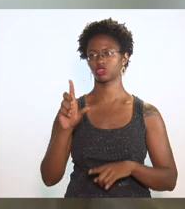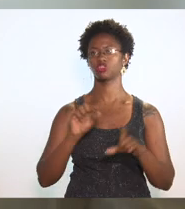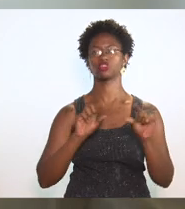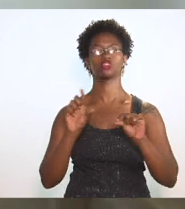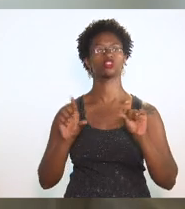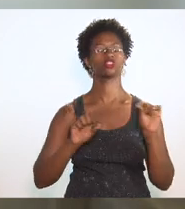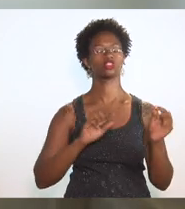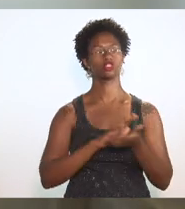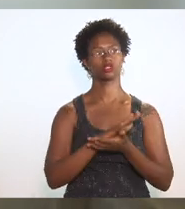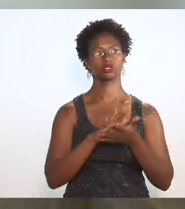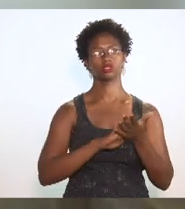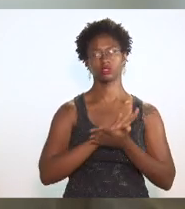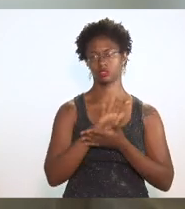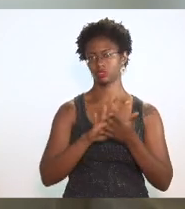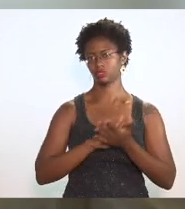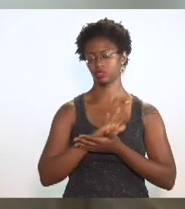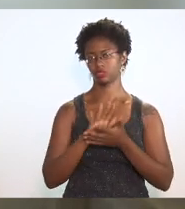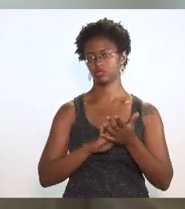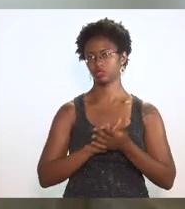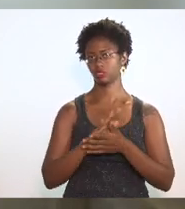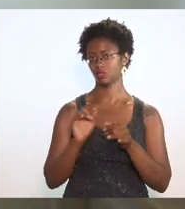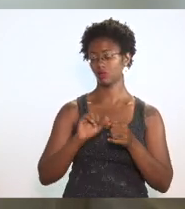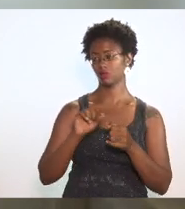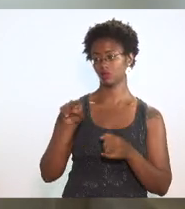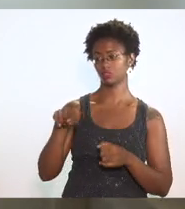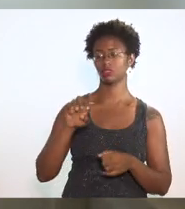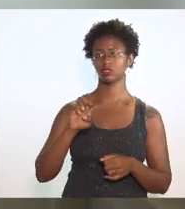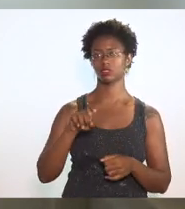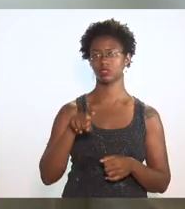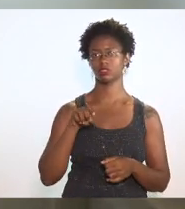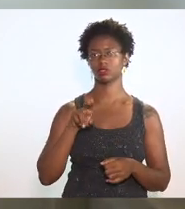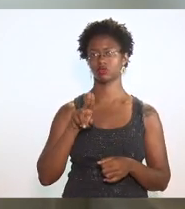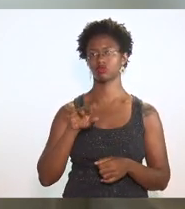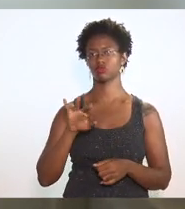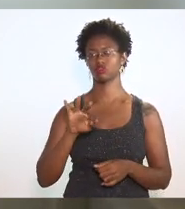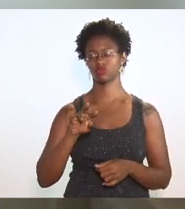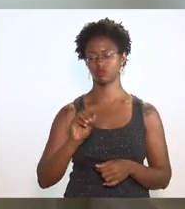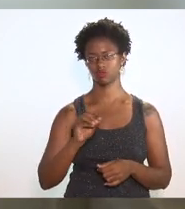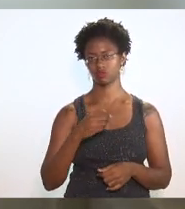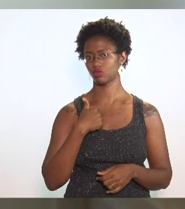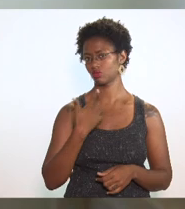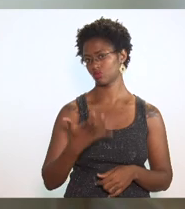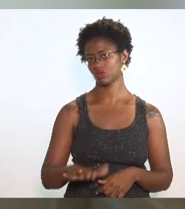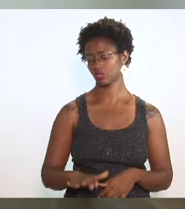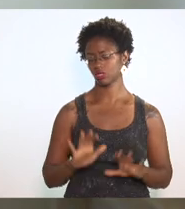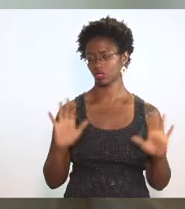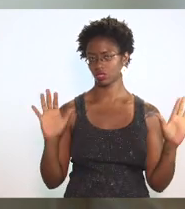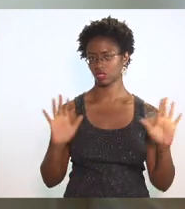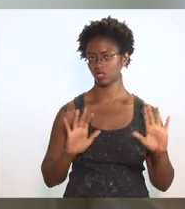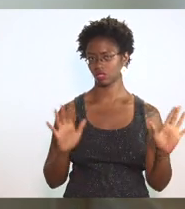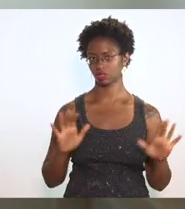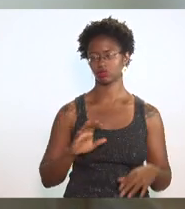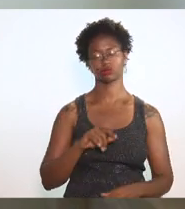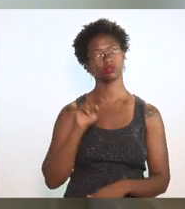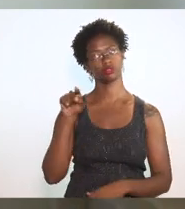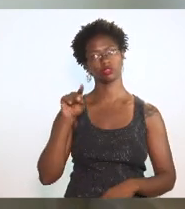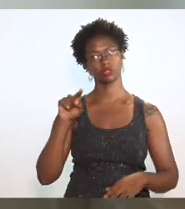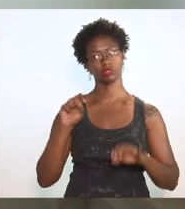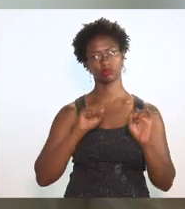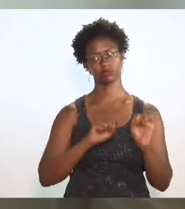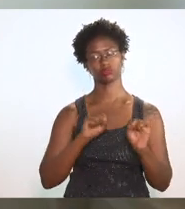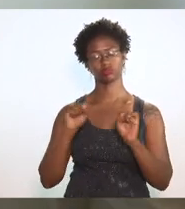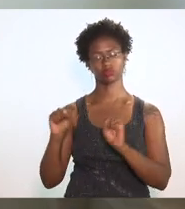sobre o que vai fazer o executivo e nem quero e nem quero o executivo é soberano nos